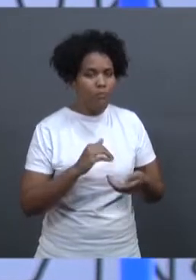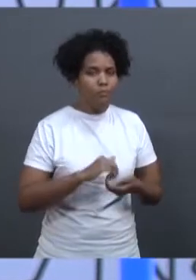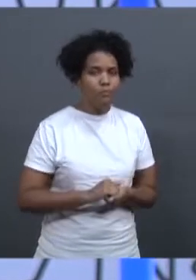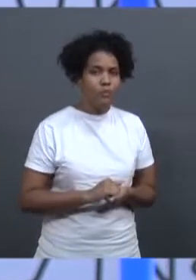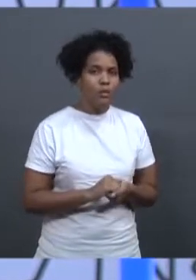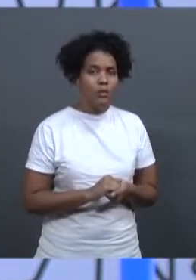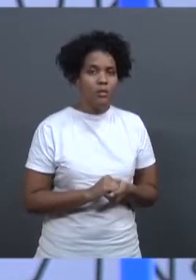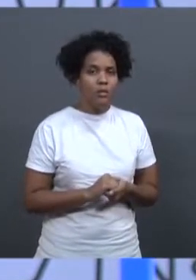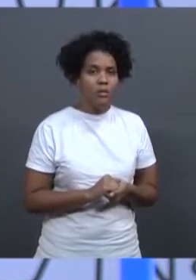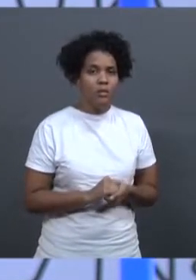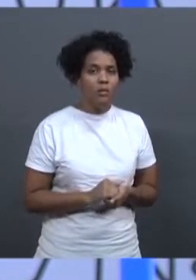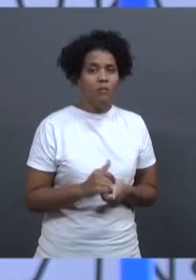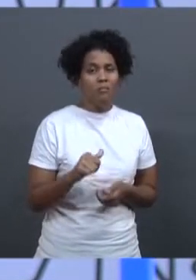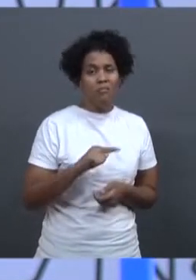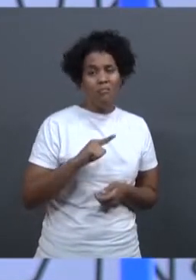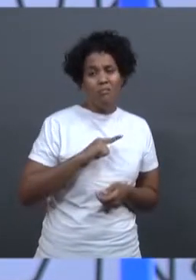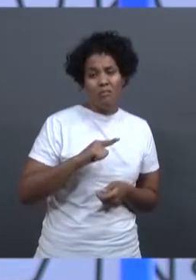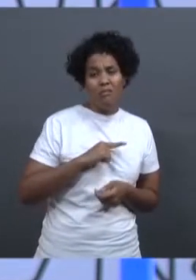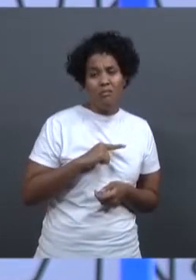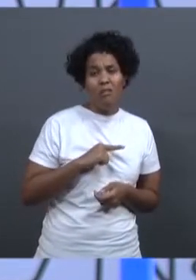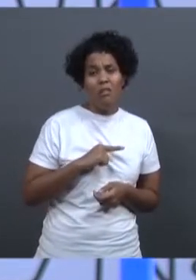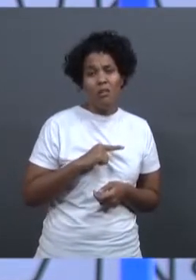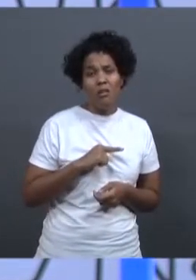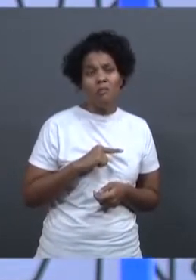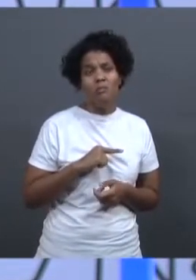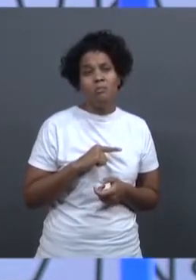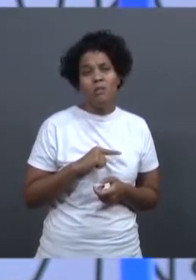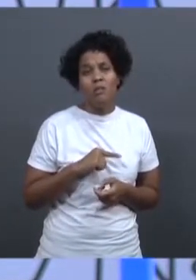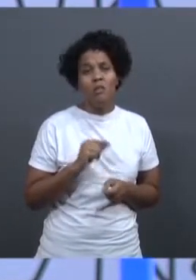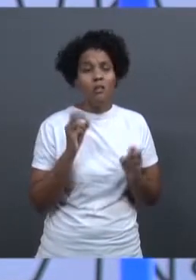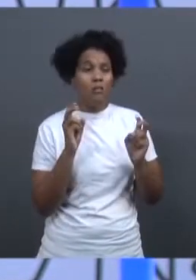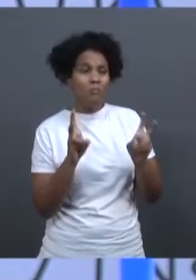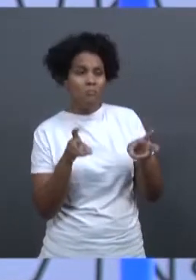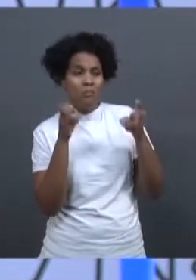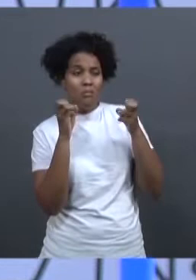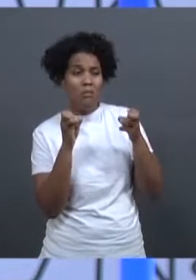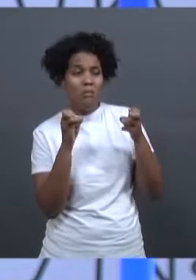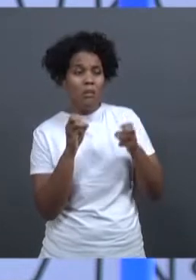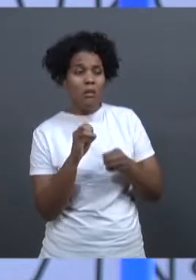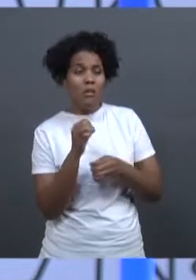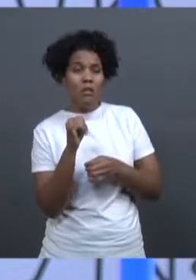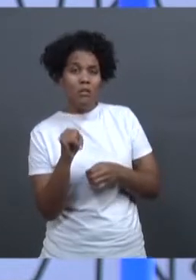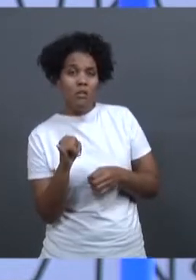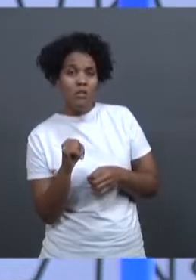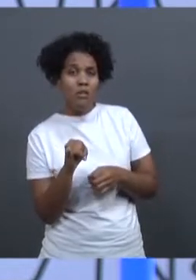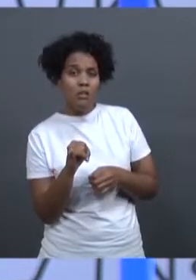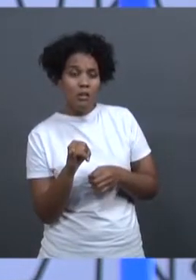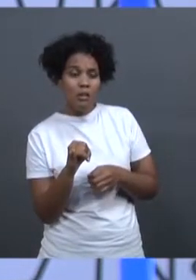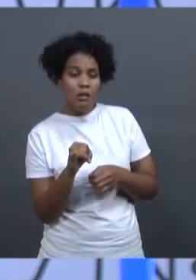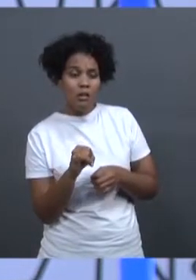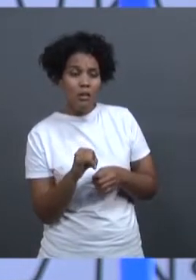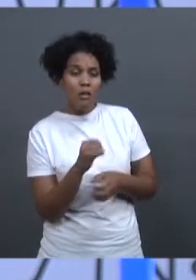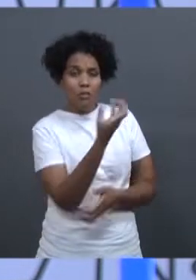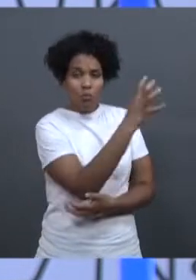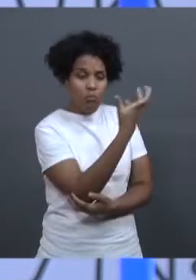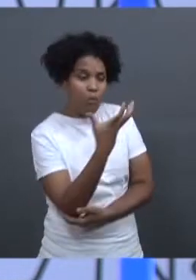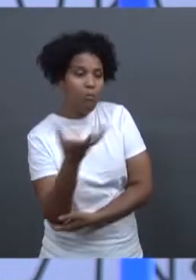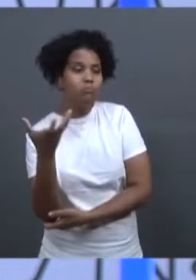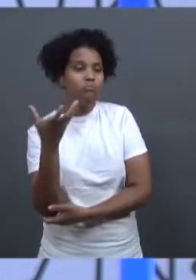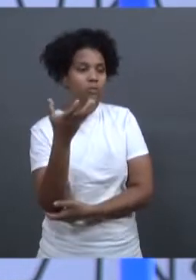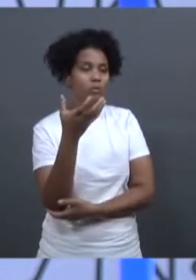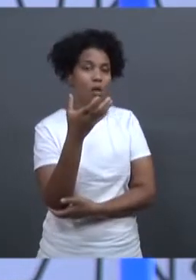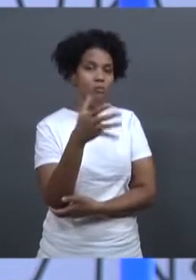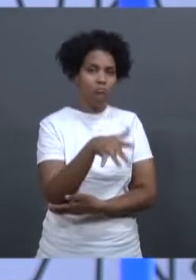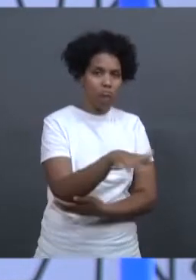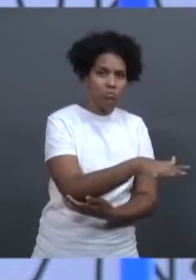ambiental, do relatório de impacto ambiental, essa distância pode aumentar, dependendo do caso concreto. O